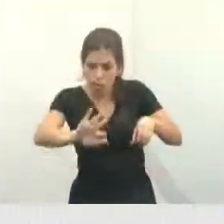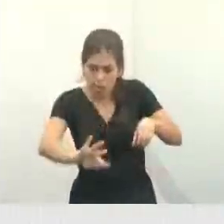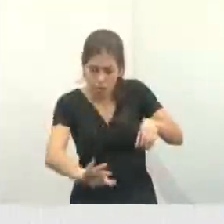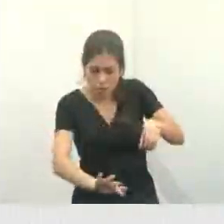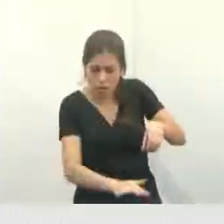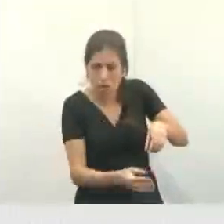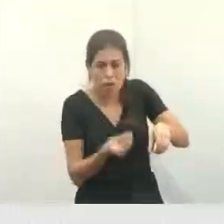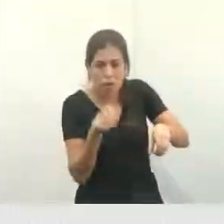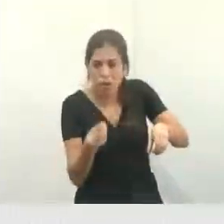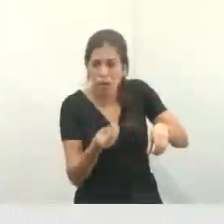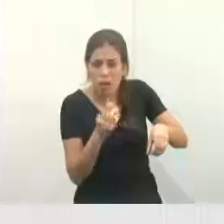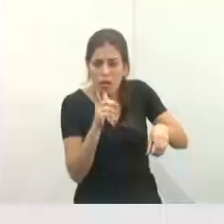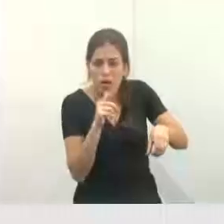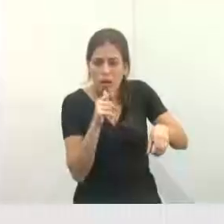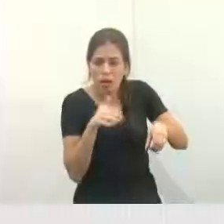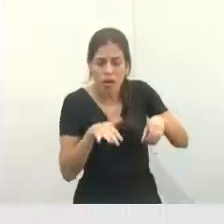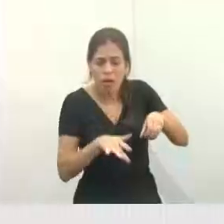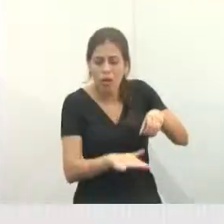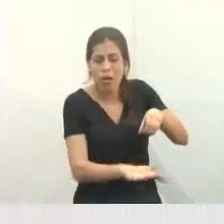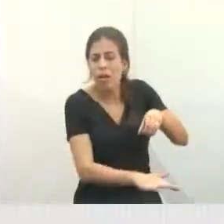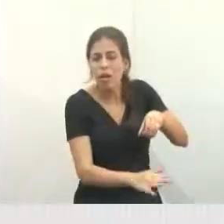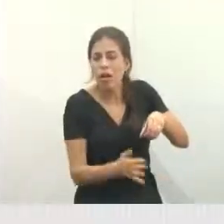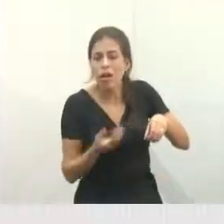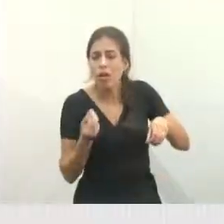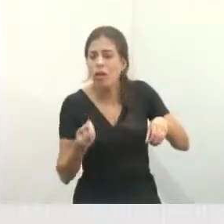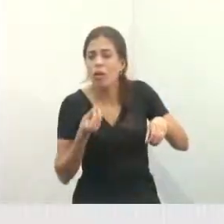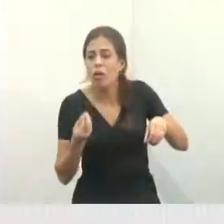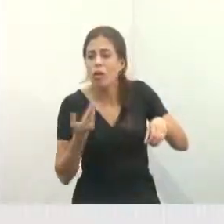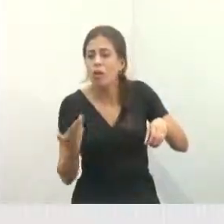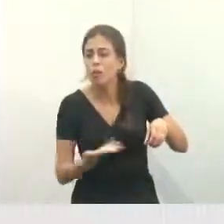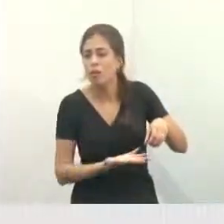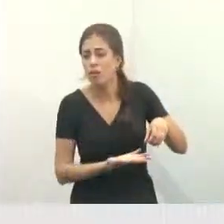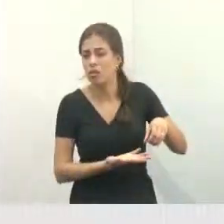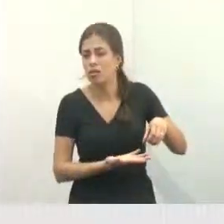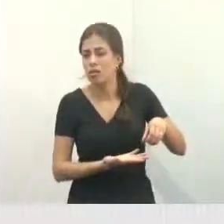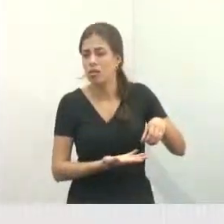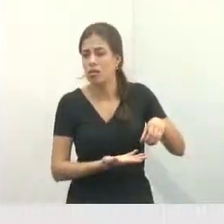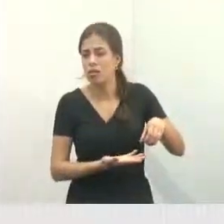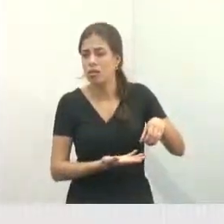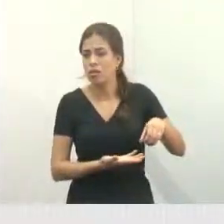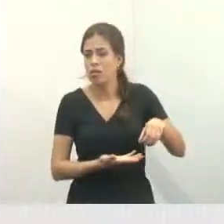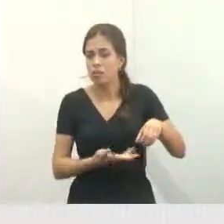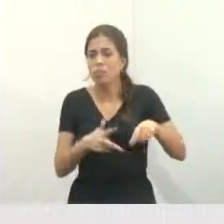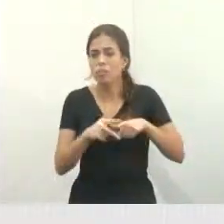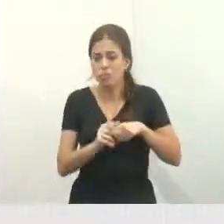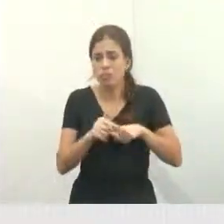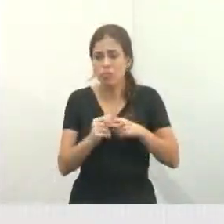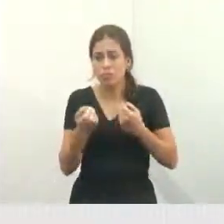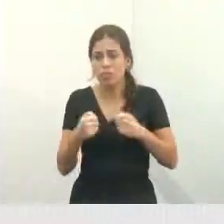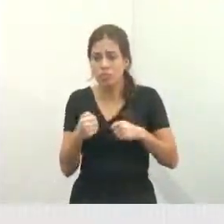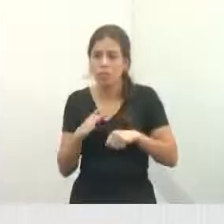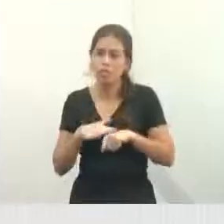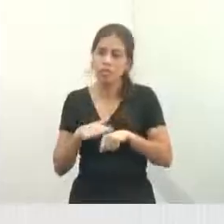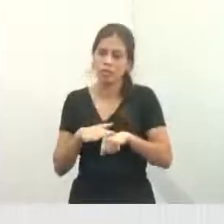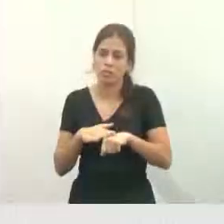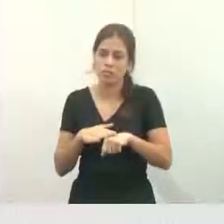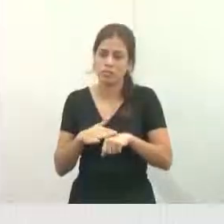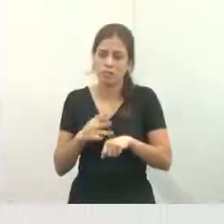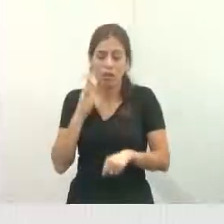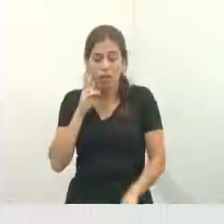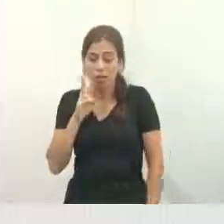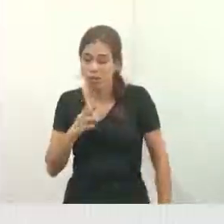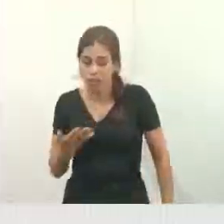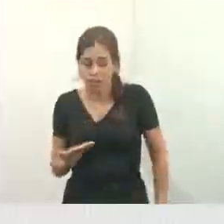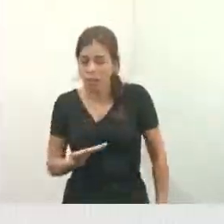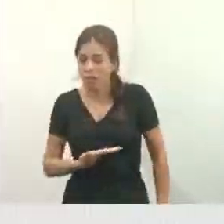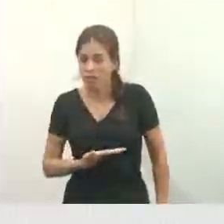Como que a água vai correr aqui? Como que a água vai correr aqui? Então, são manutenções Boca de árvore, não boca de lobo, não. Olha aí, olha. Olha como é que